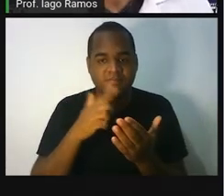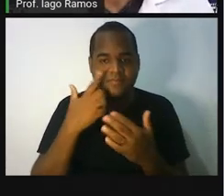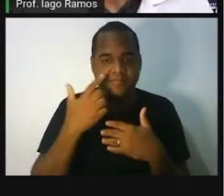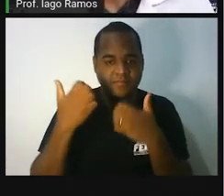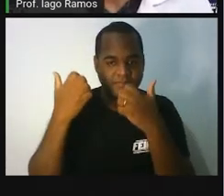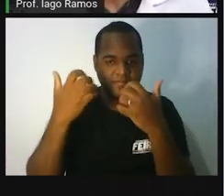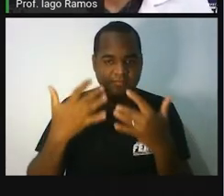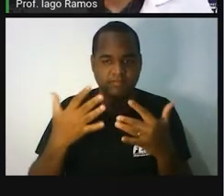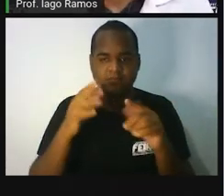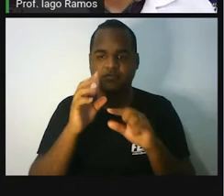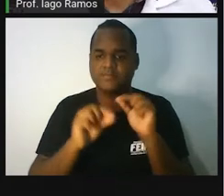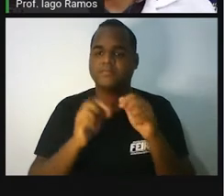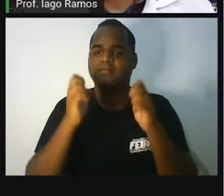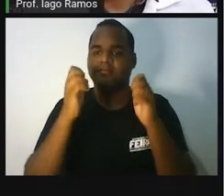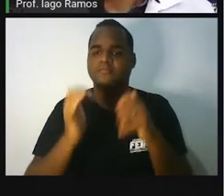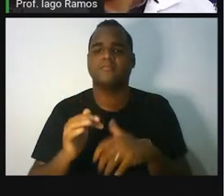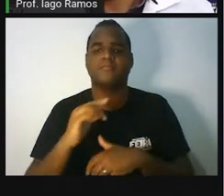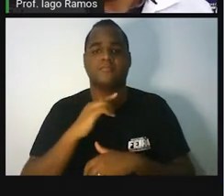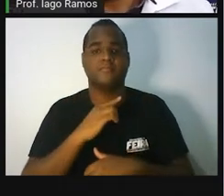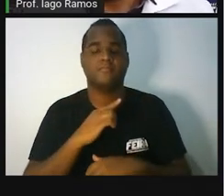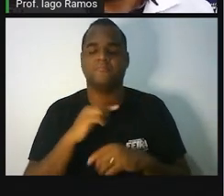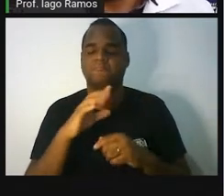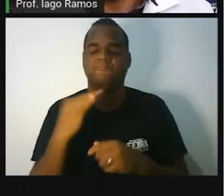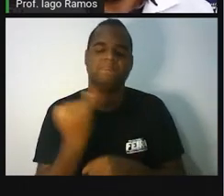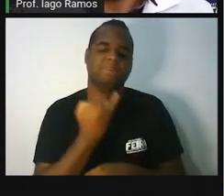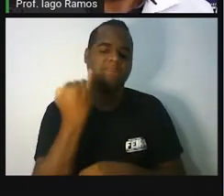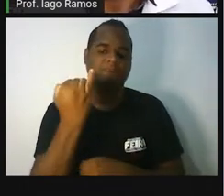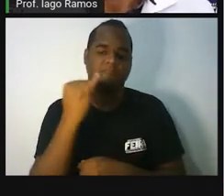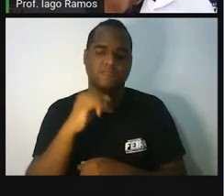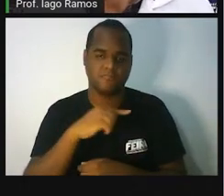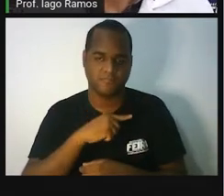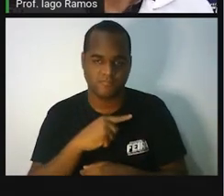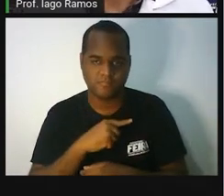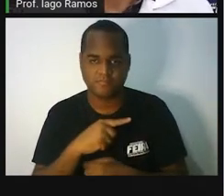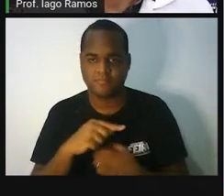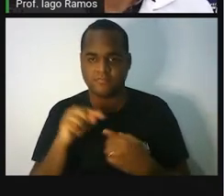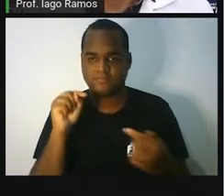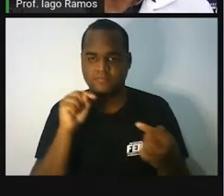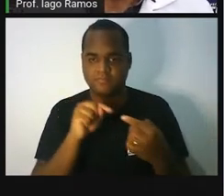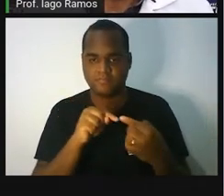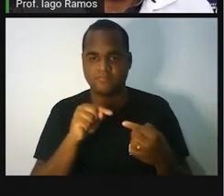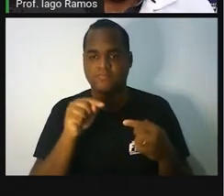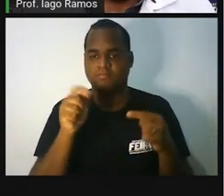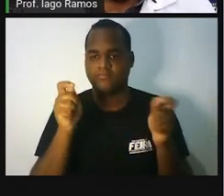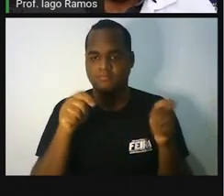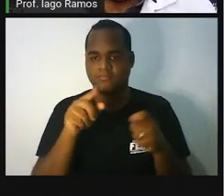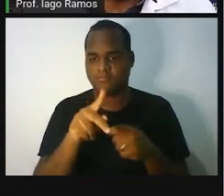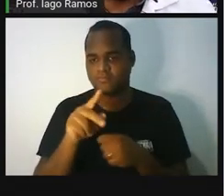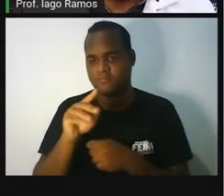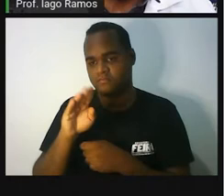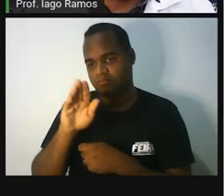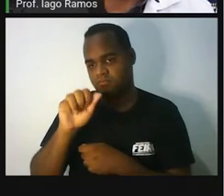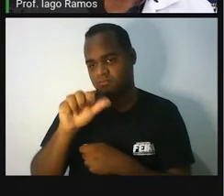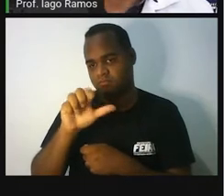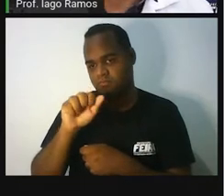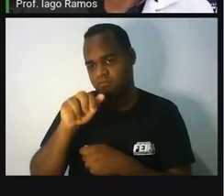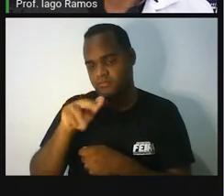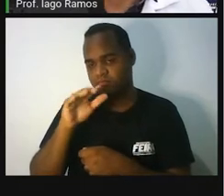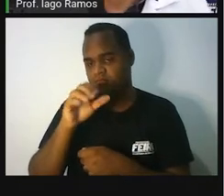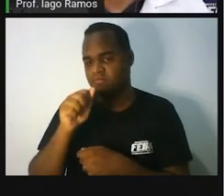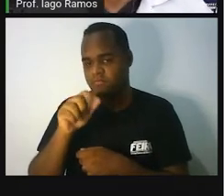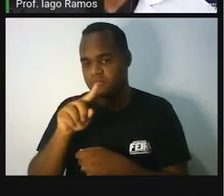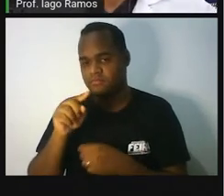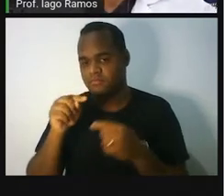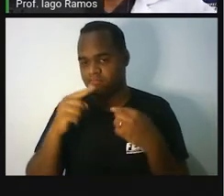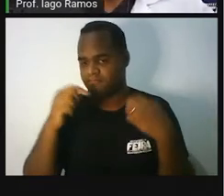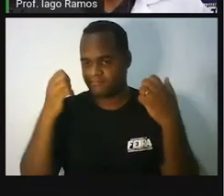mas eu vou trazer algumas informações importantes dessa história, né? Essa balança, a história entende que